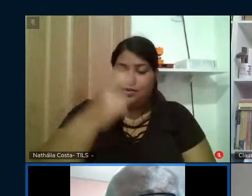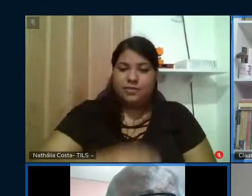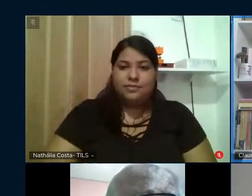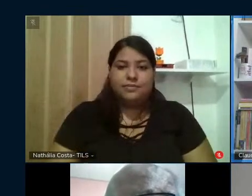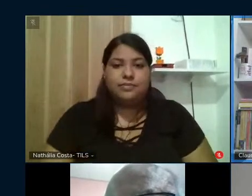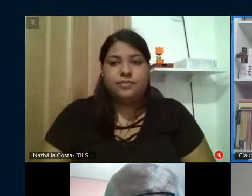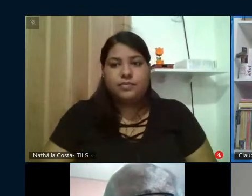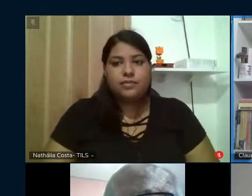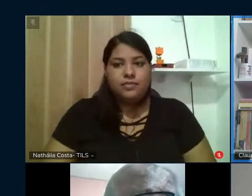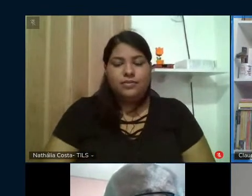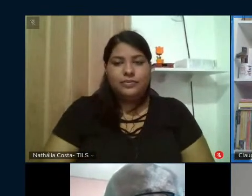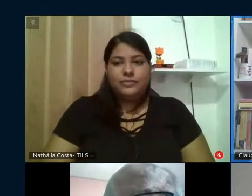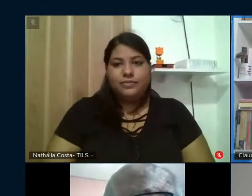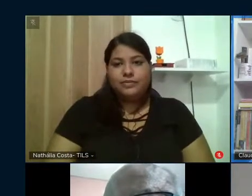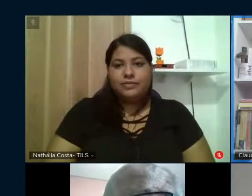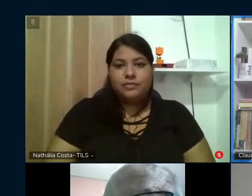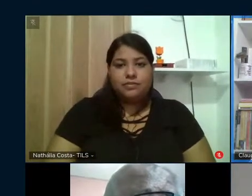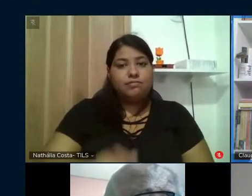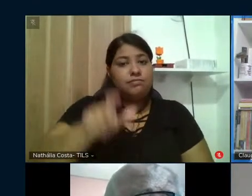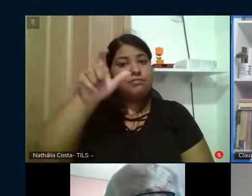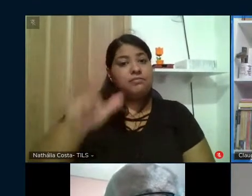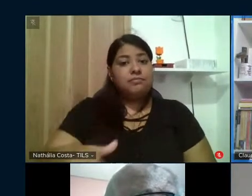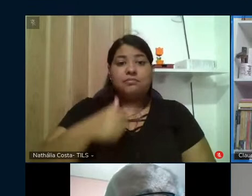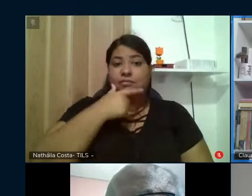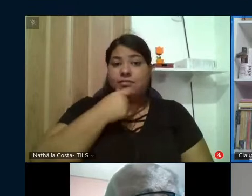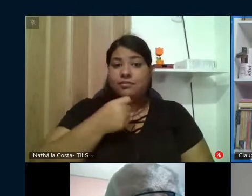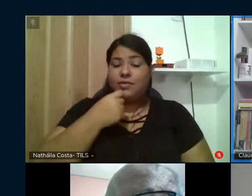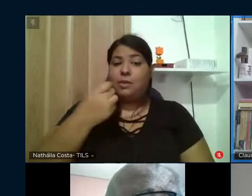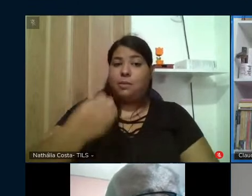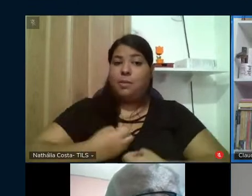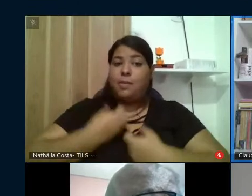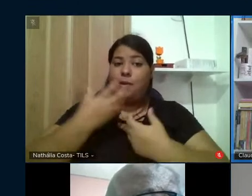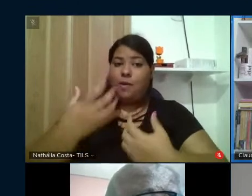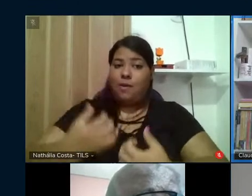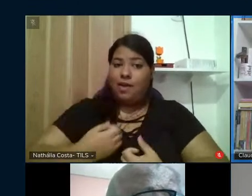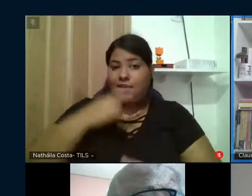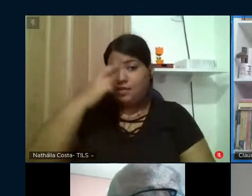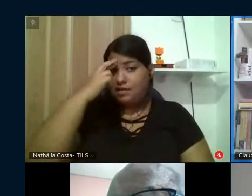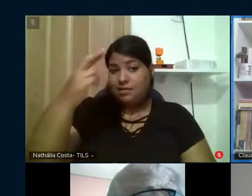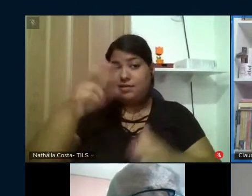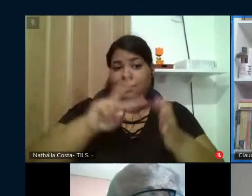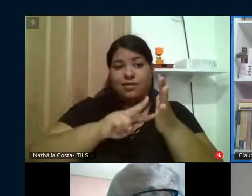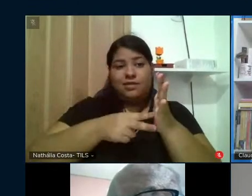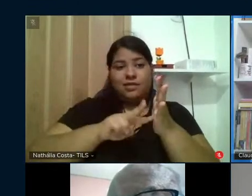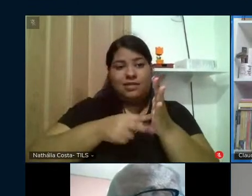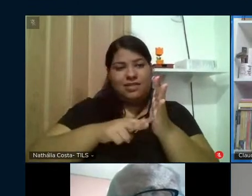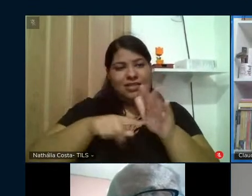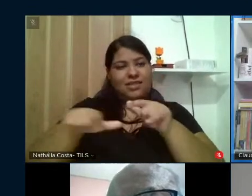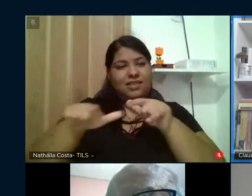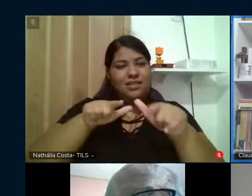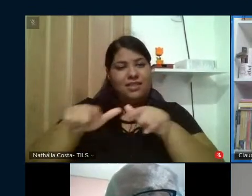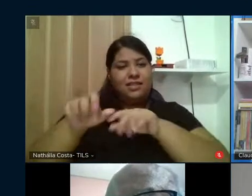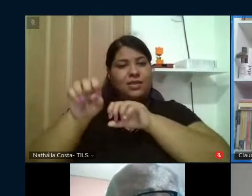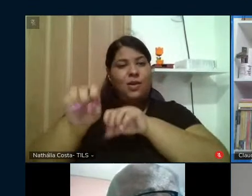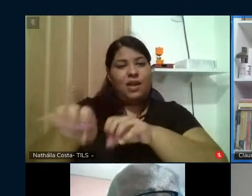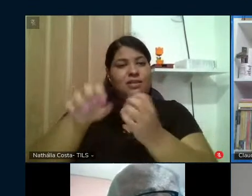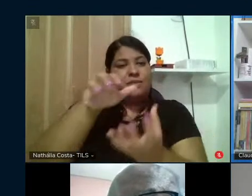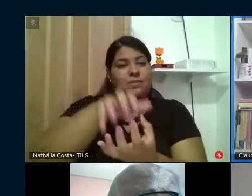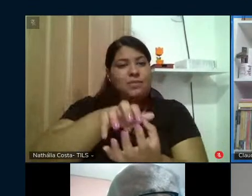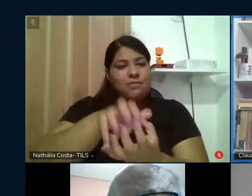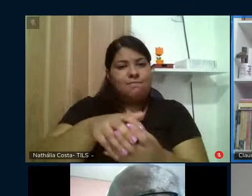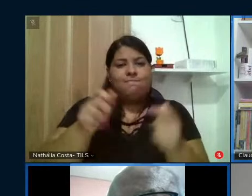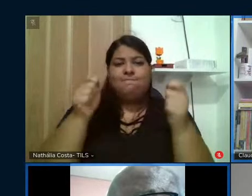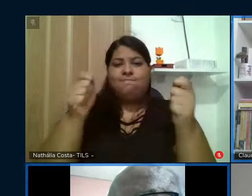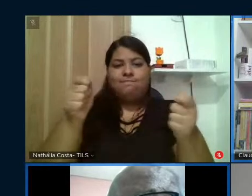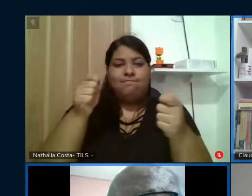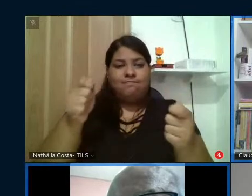Com vocês, o poeta e diretor do Sindicato dos Trabalhadores em Educação de Pernambuco, o incansável militante